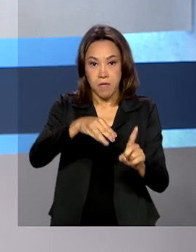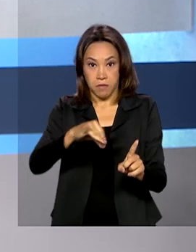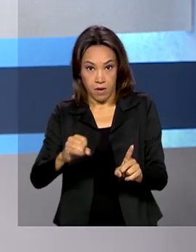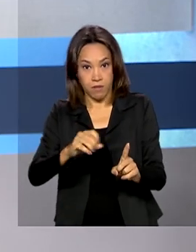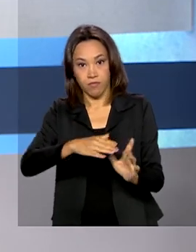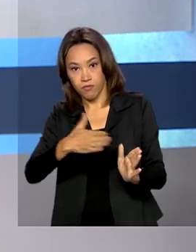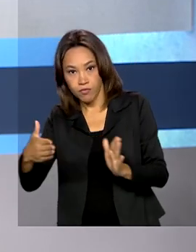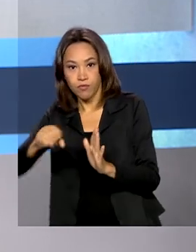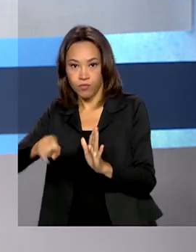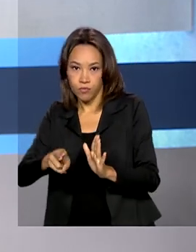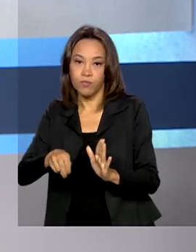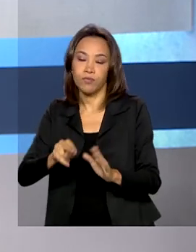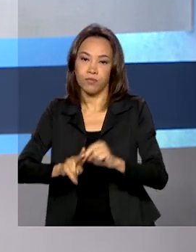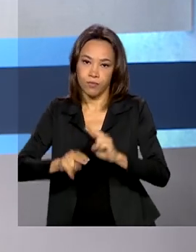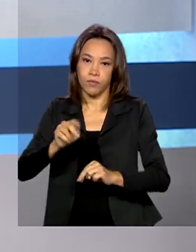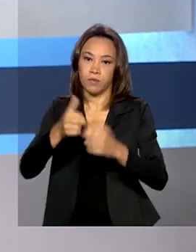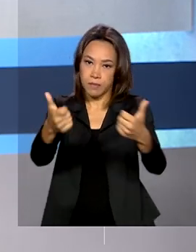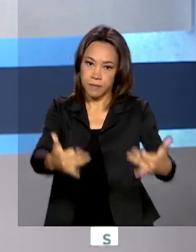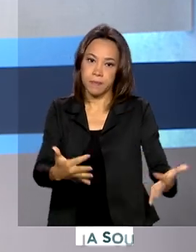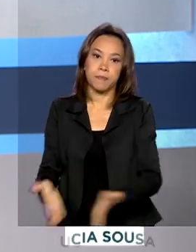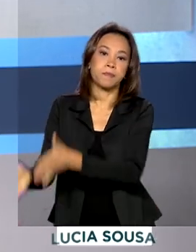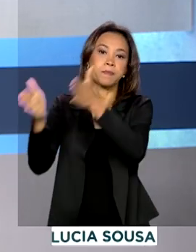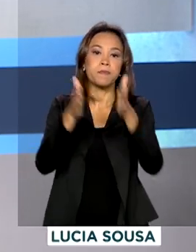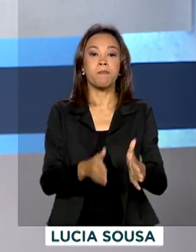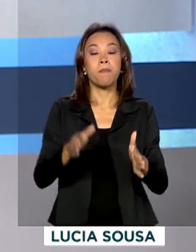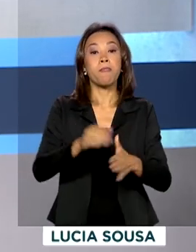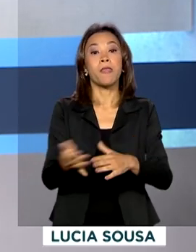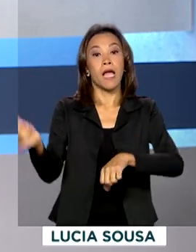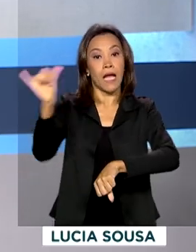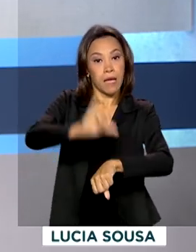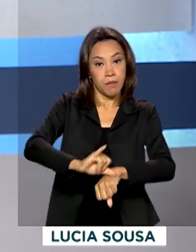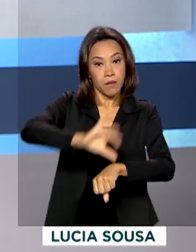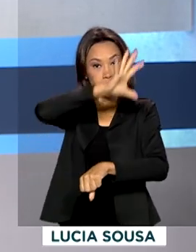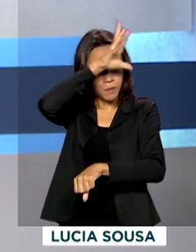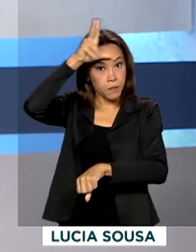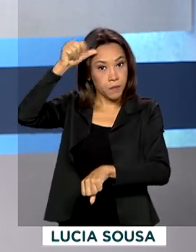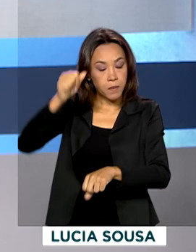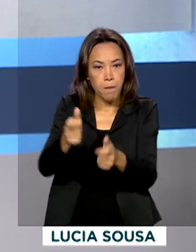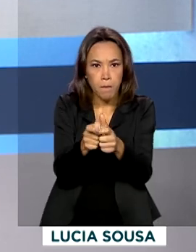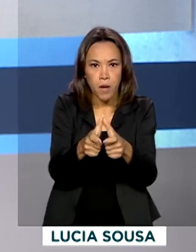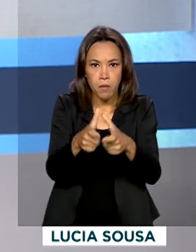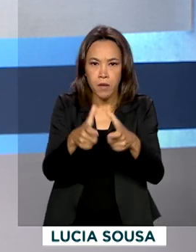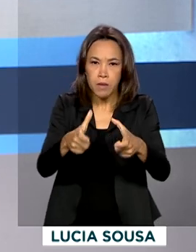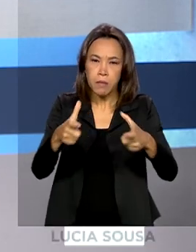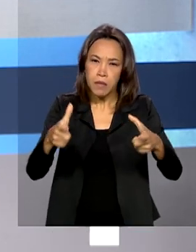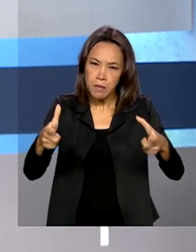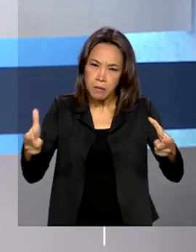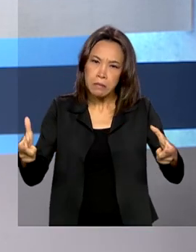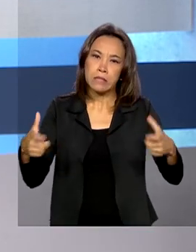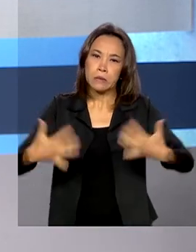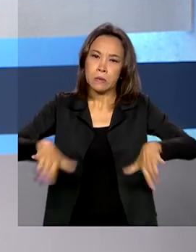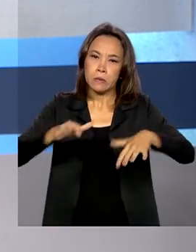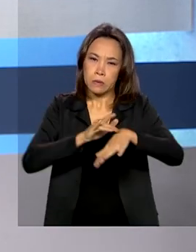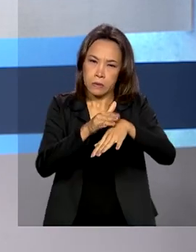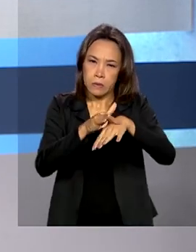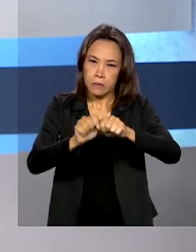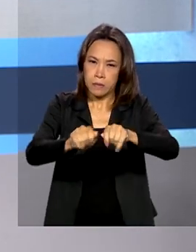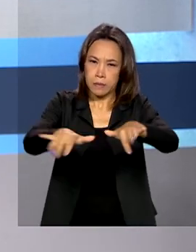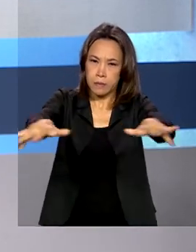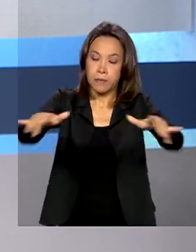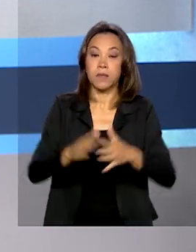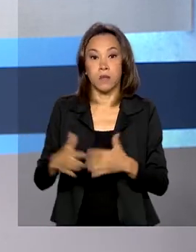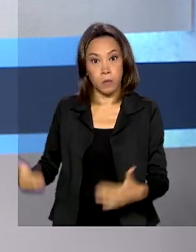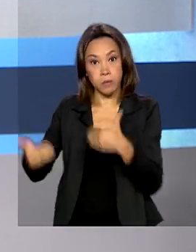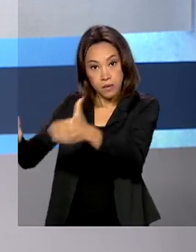O Amazonas tem visto o número de contaminações do coronavírus aumentar. Para enfrentar esta situação, o Ministério da Saúde